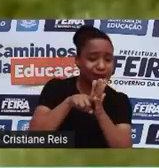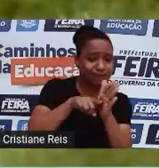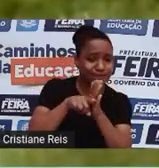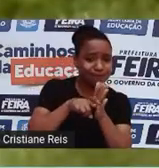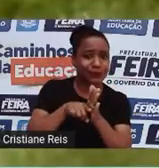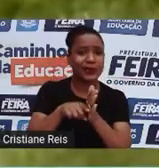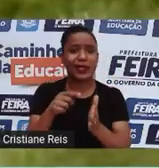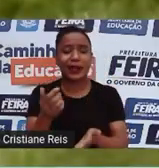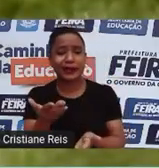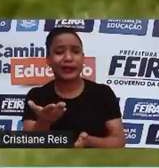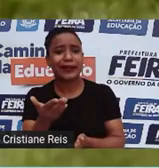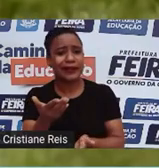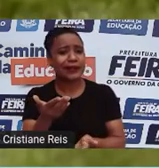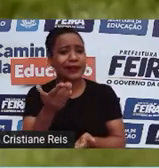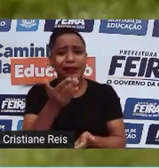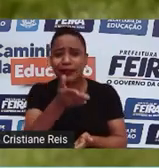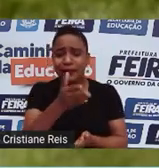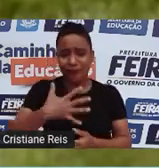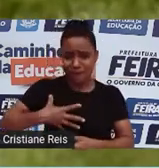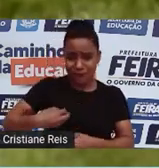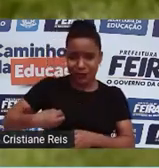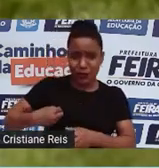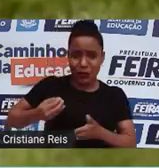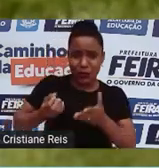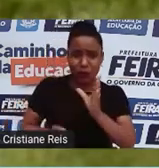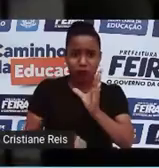um animal social e matriarcal.